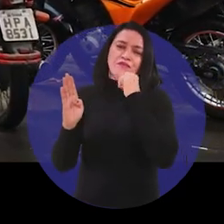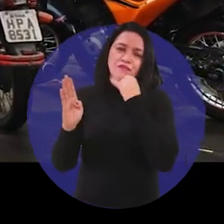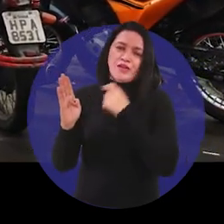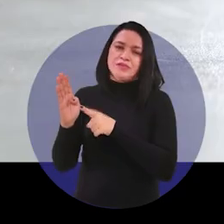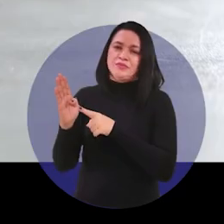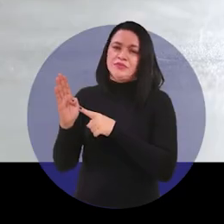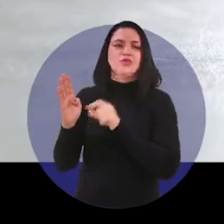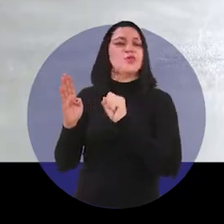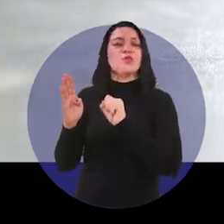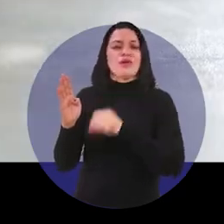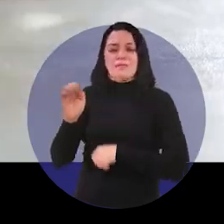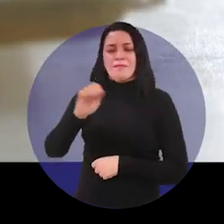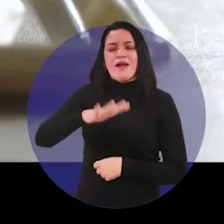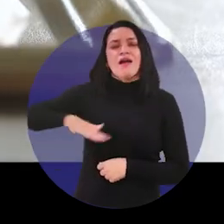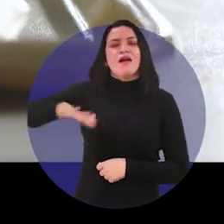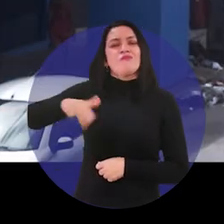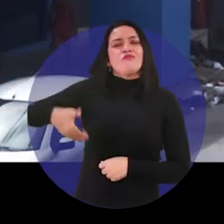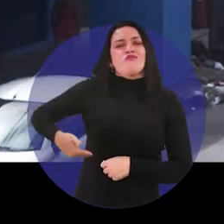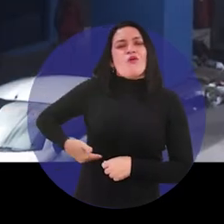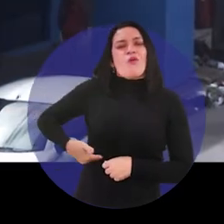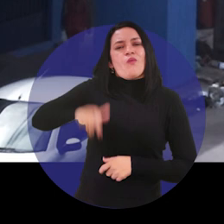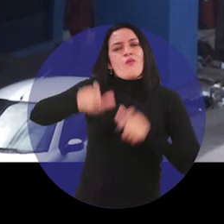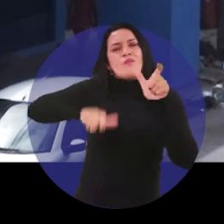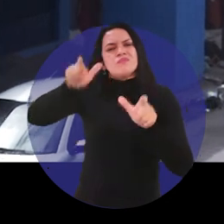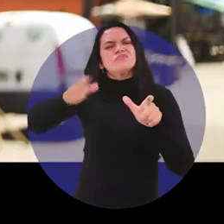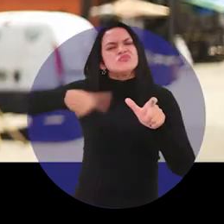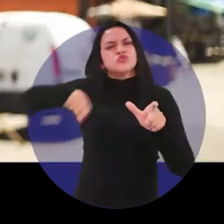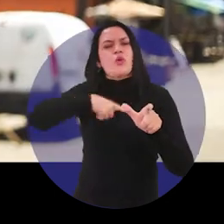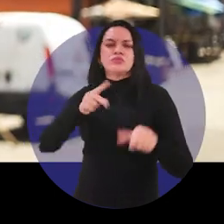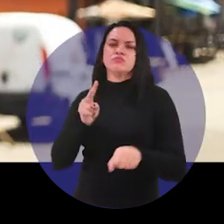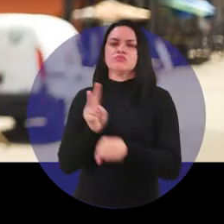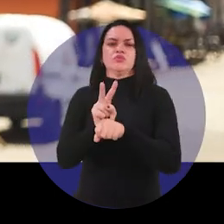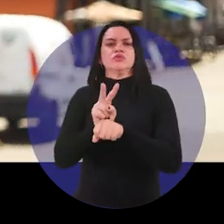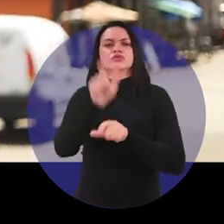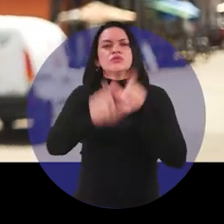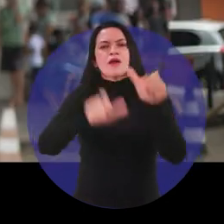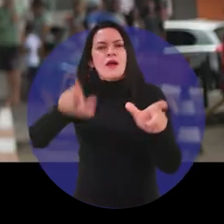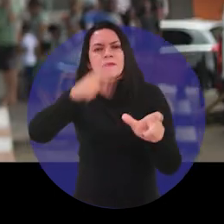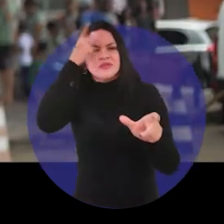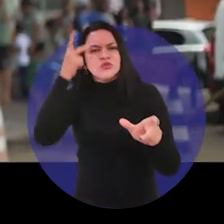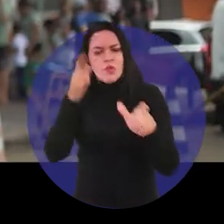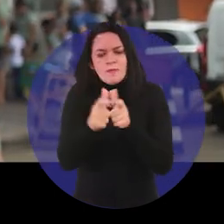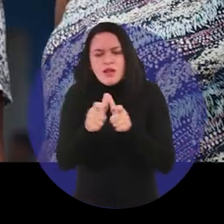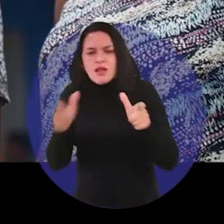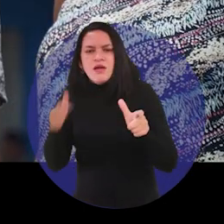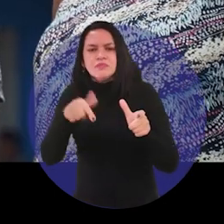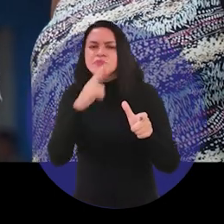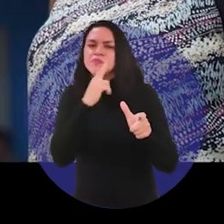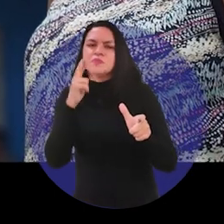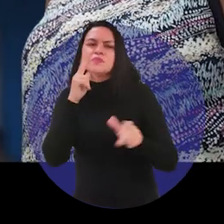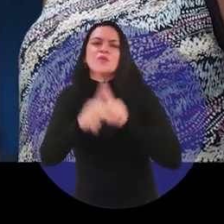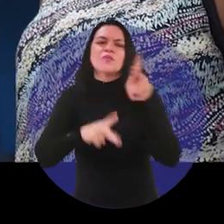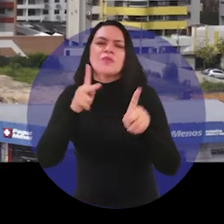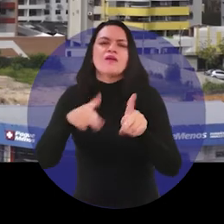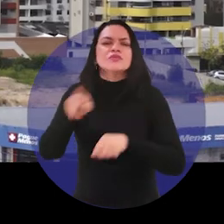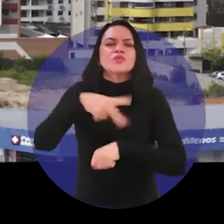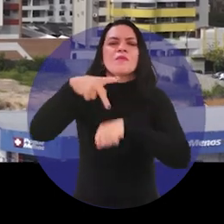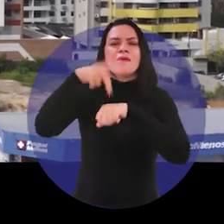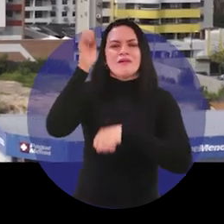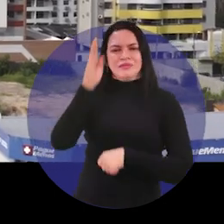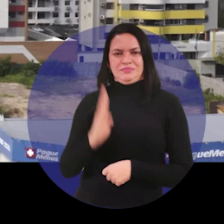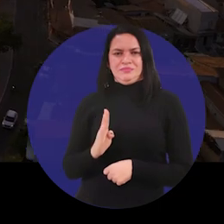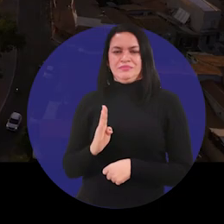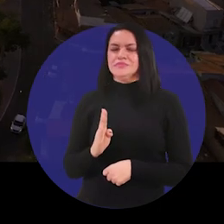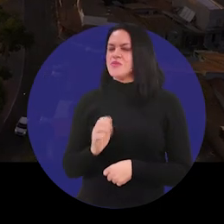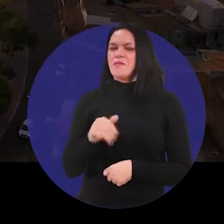mapa da fome, nós protegemos as pessoas com a maior rede de restaurantes populares do país. E o mais